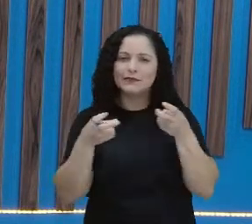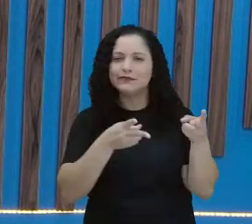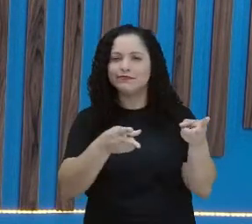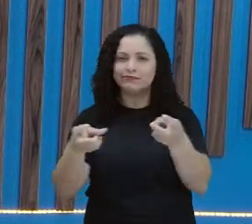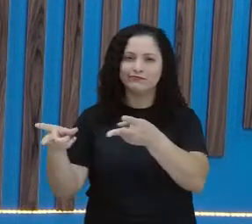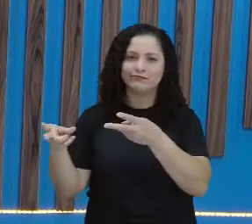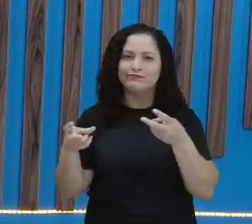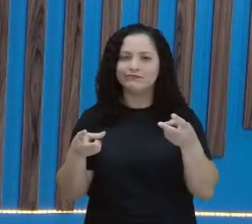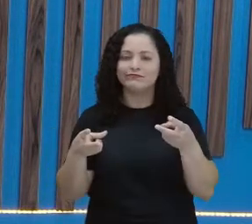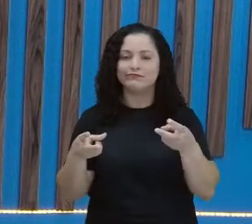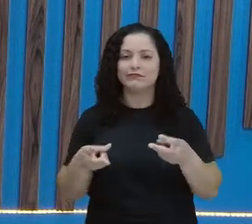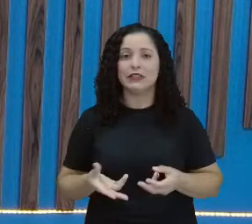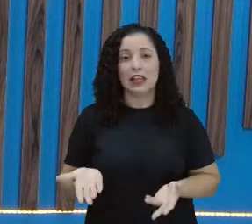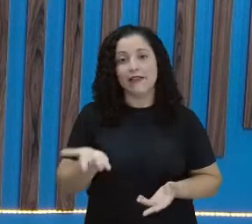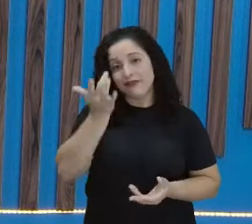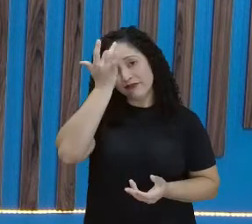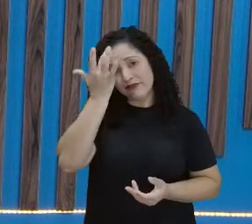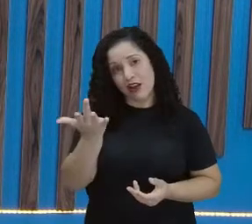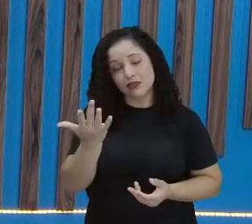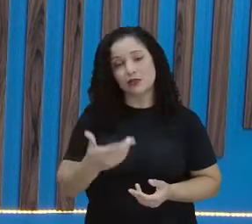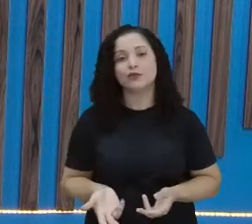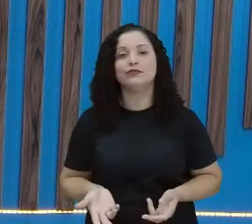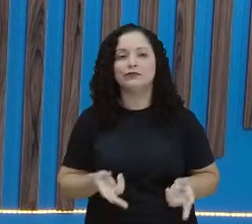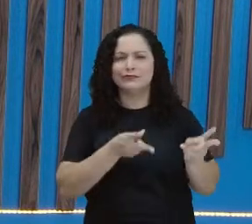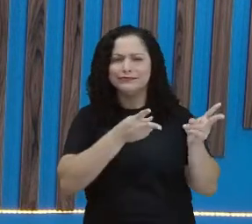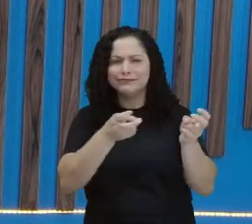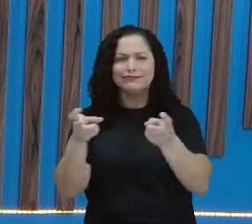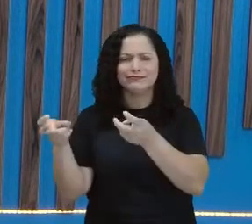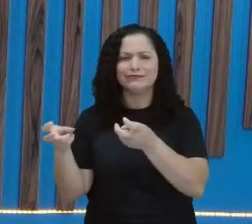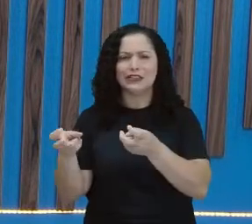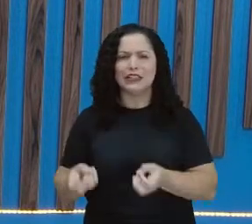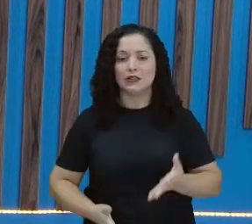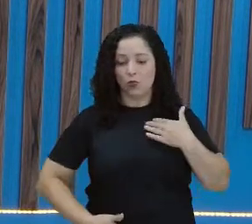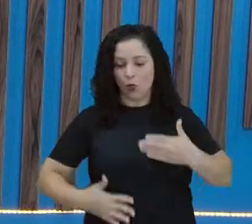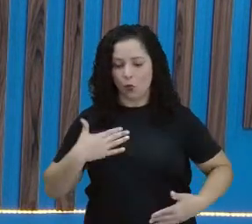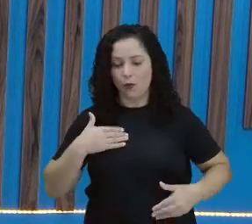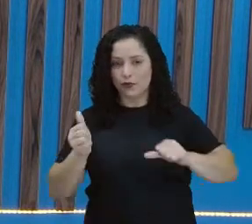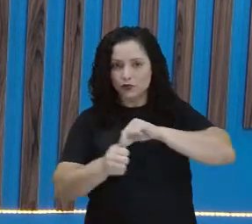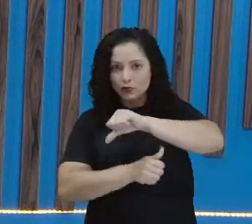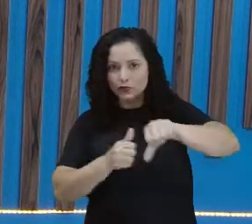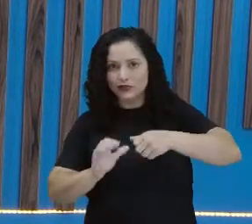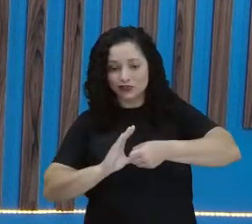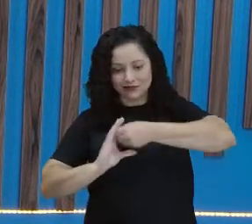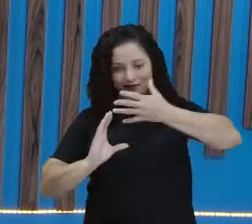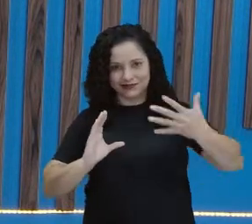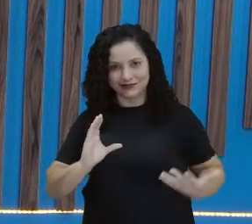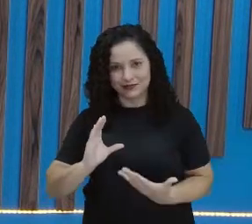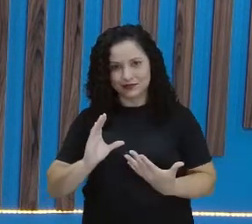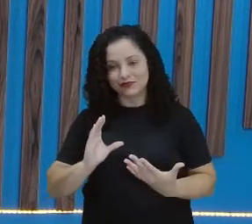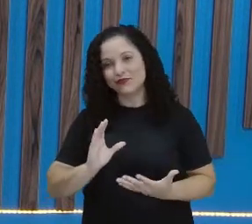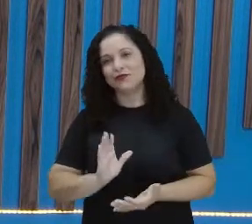bem fácil de ser notado, essas transformações em nosso corpo.